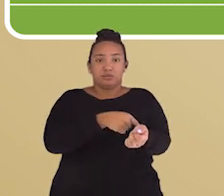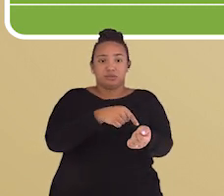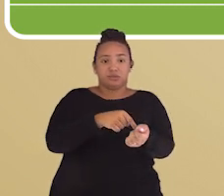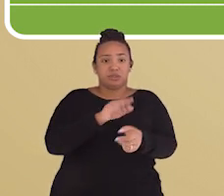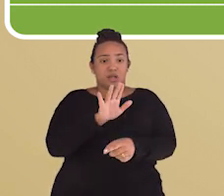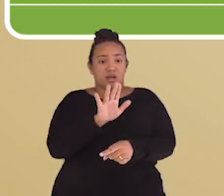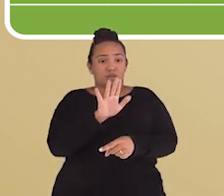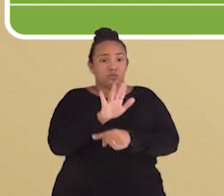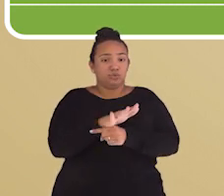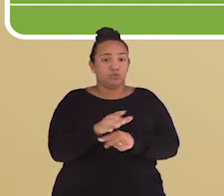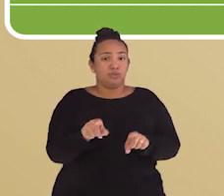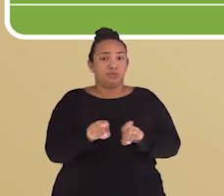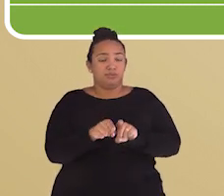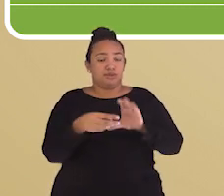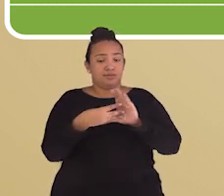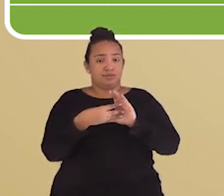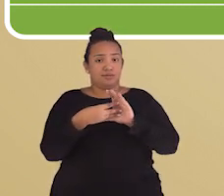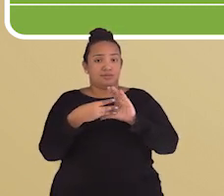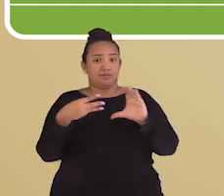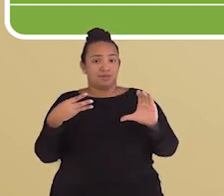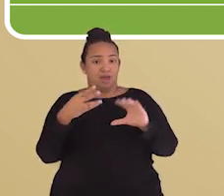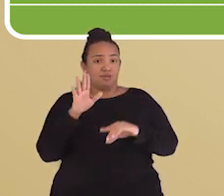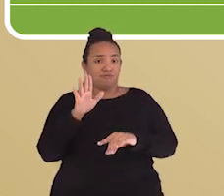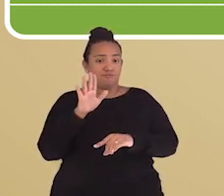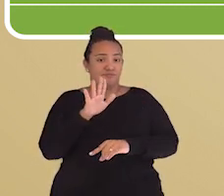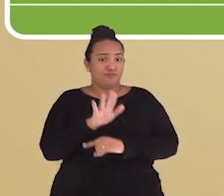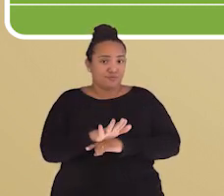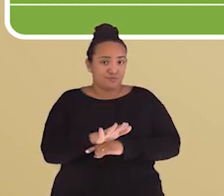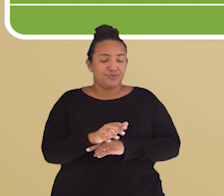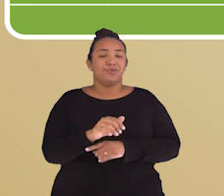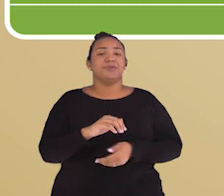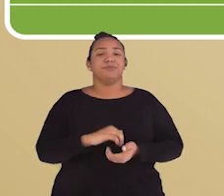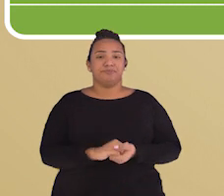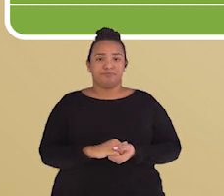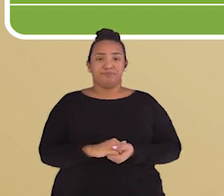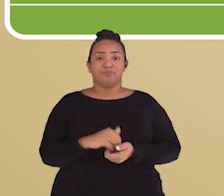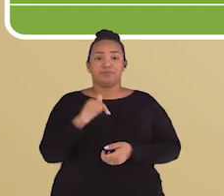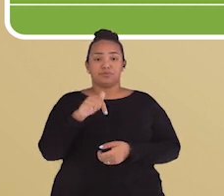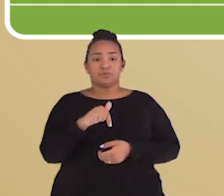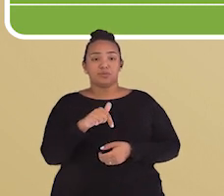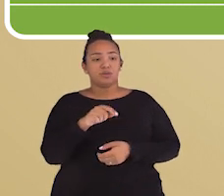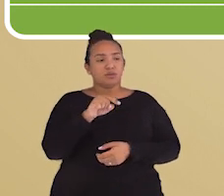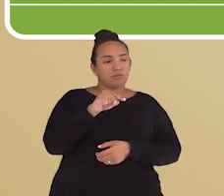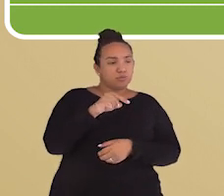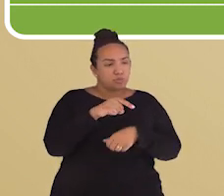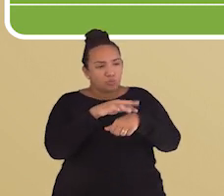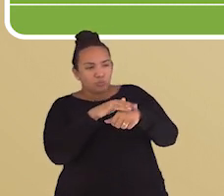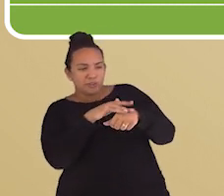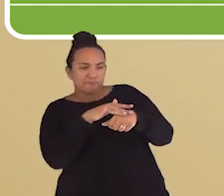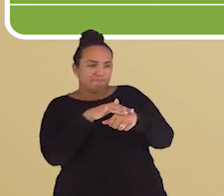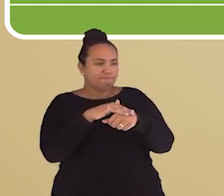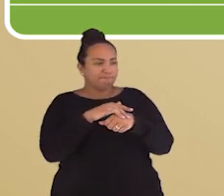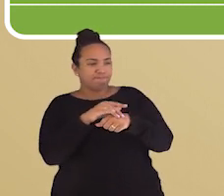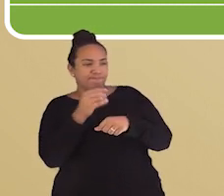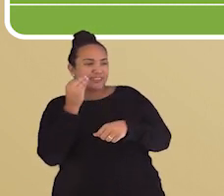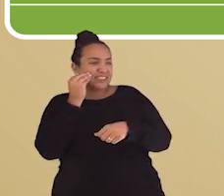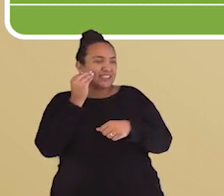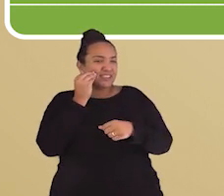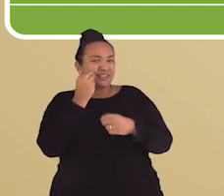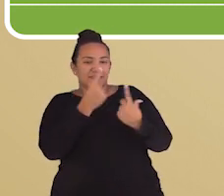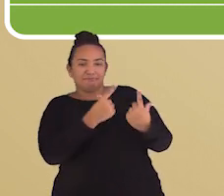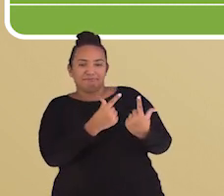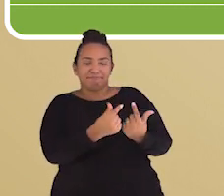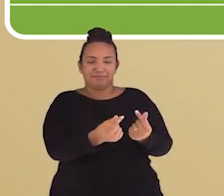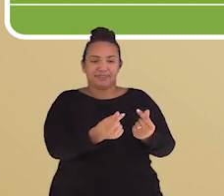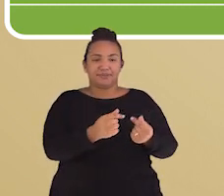corrente sanguínea. E nossas células de defesa, os glóbulos brancos, vão encontrá-lo para tentar combatê-lo.